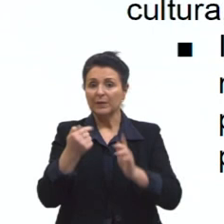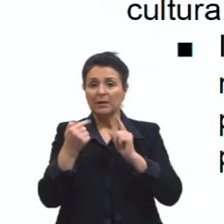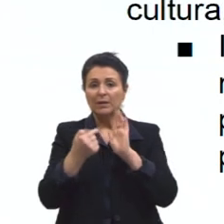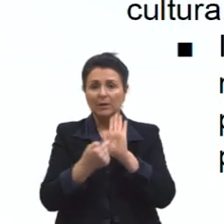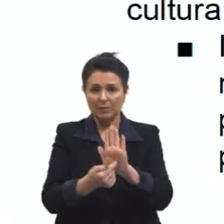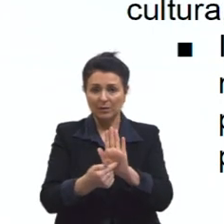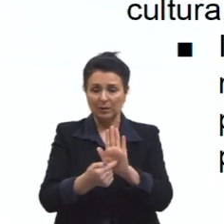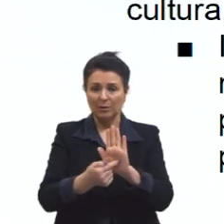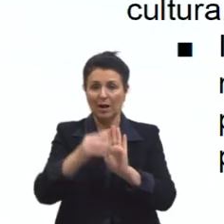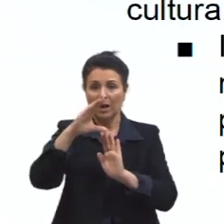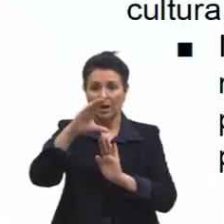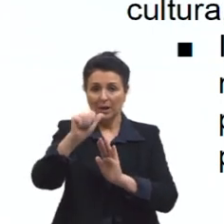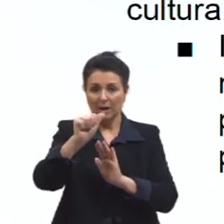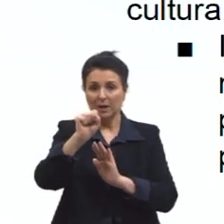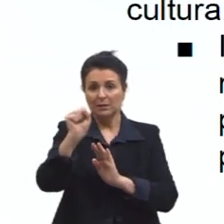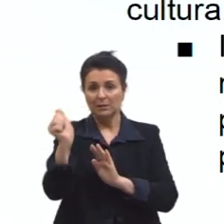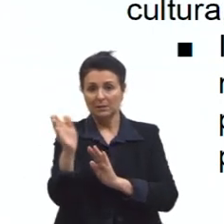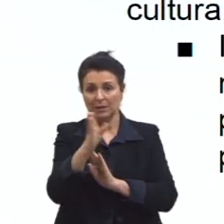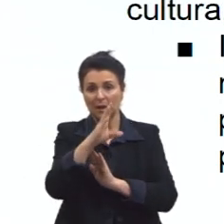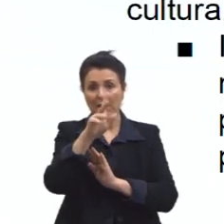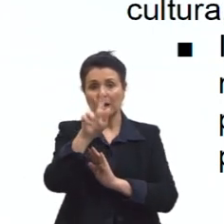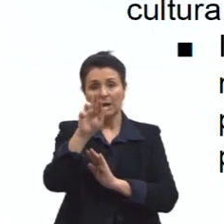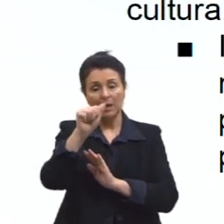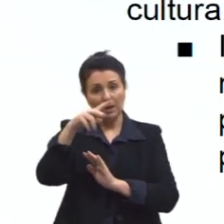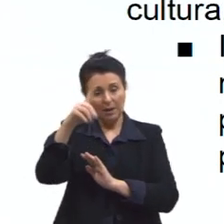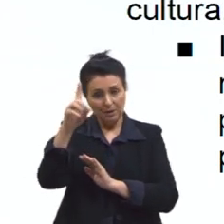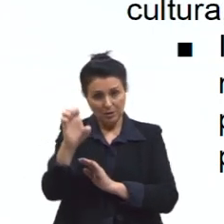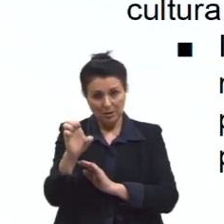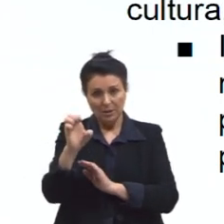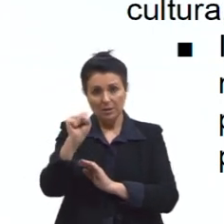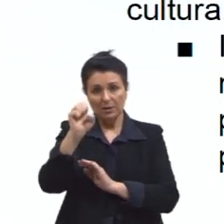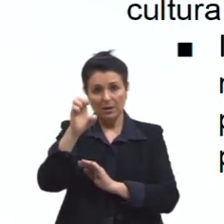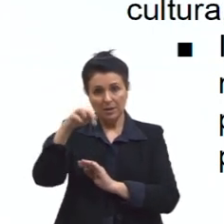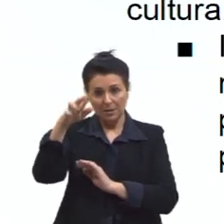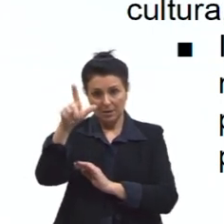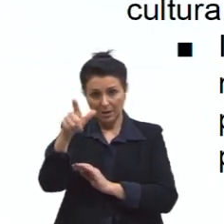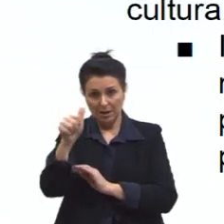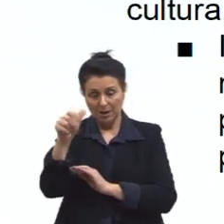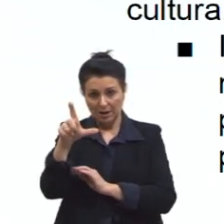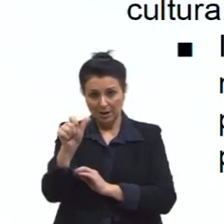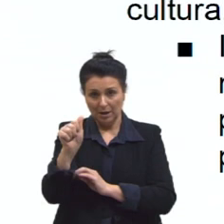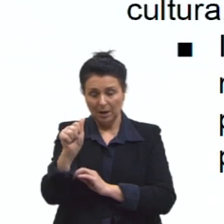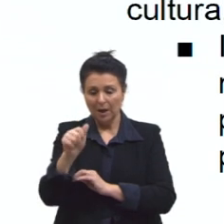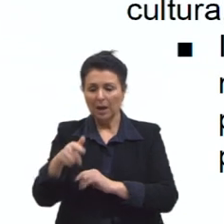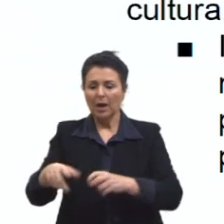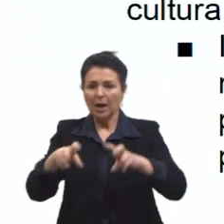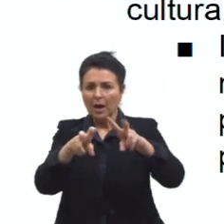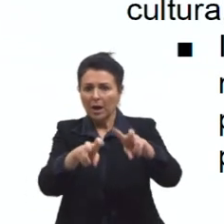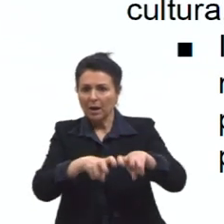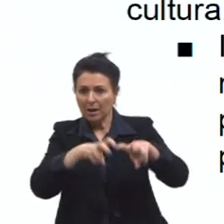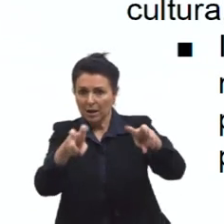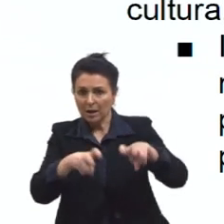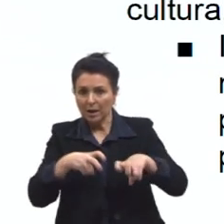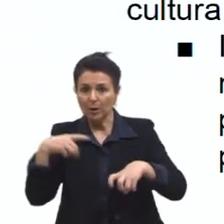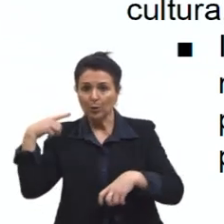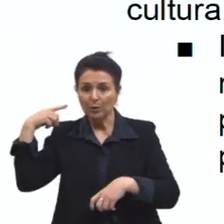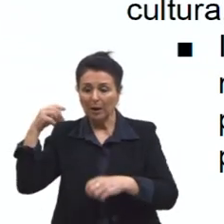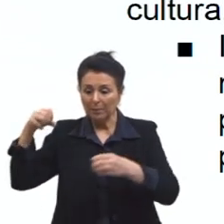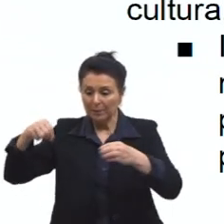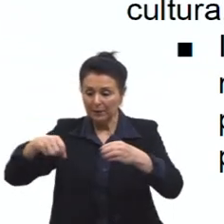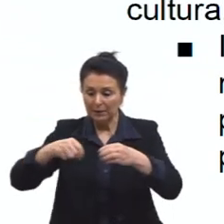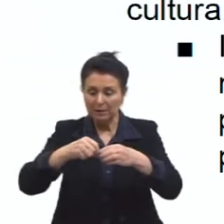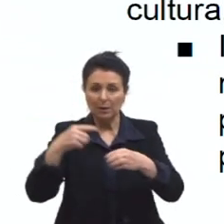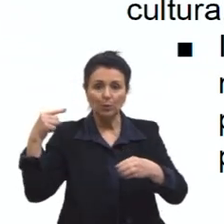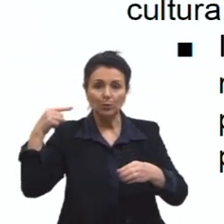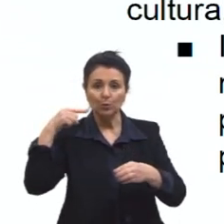Casa Grande e Senzala eram espaços dos engenhos de açúcar, que ele usa como uma metáfora, então, para explicar essa divisão